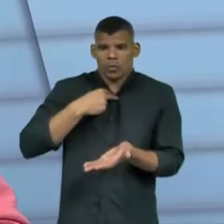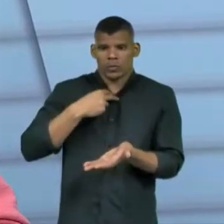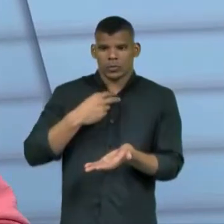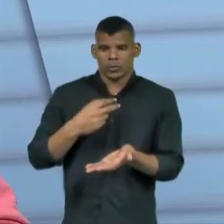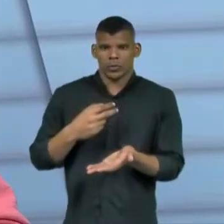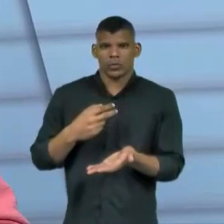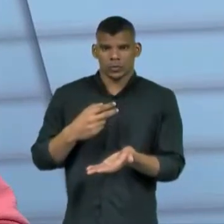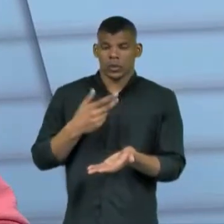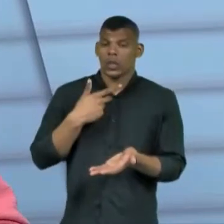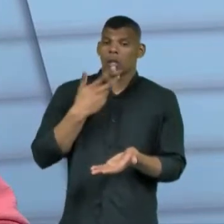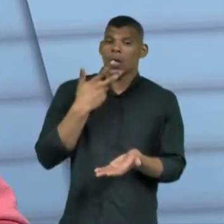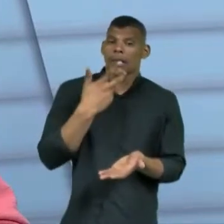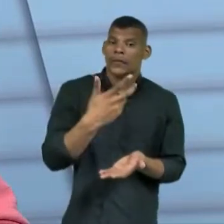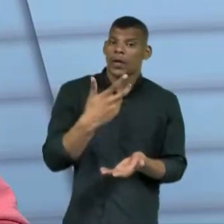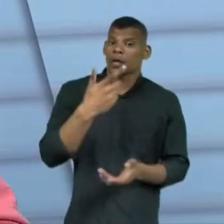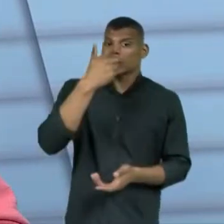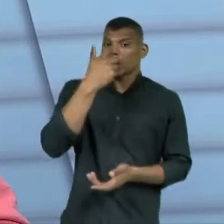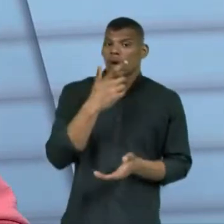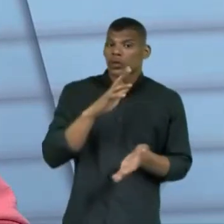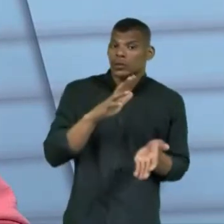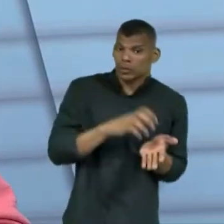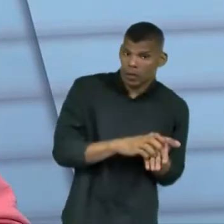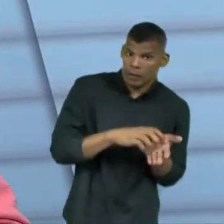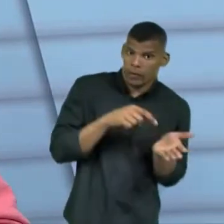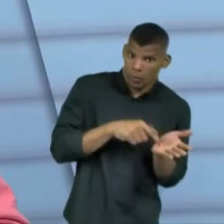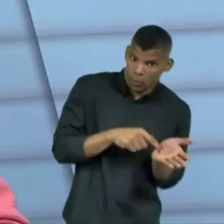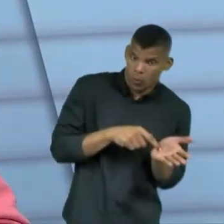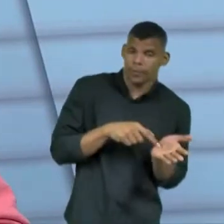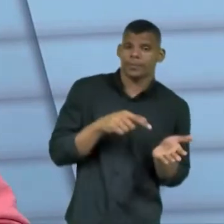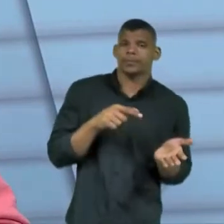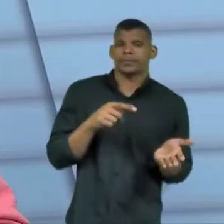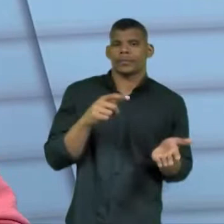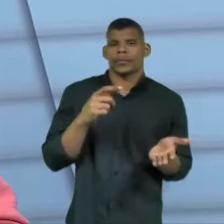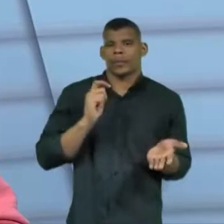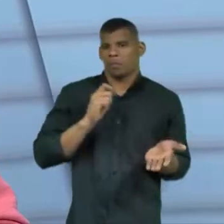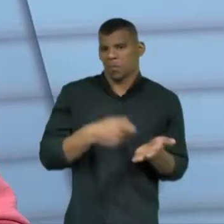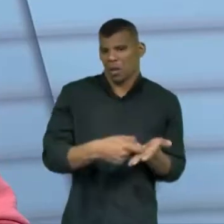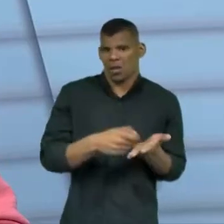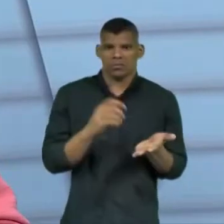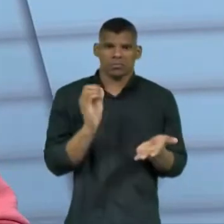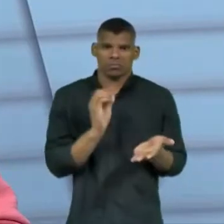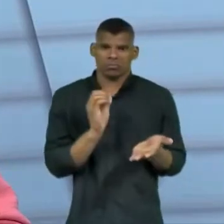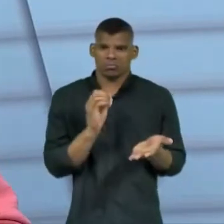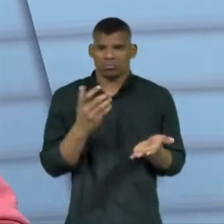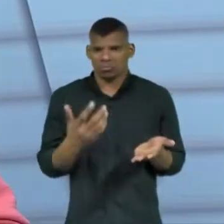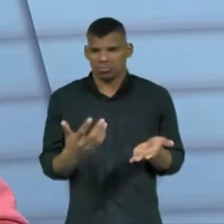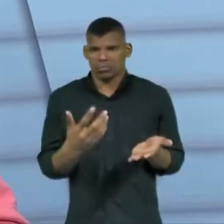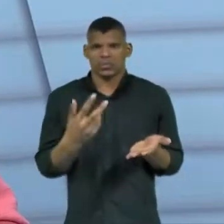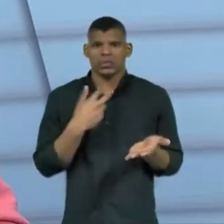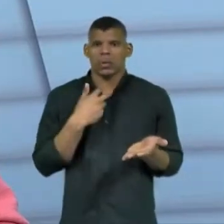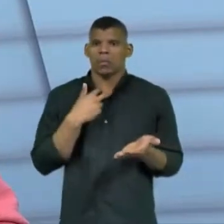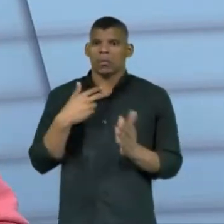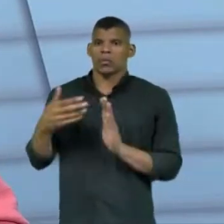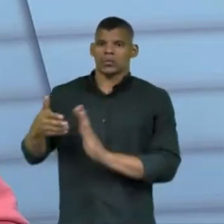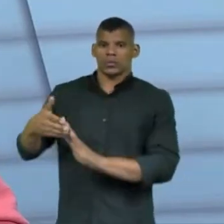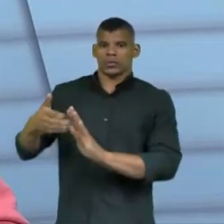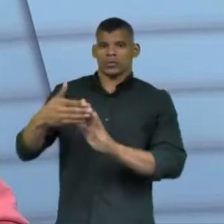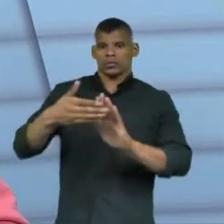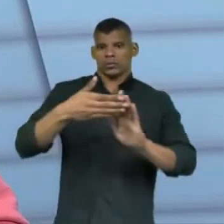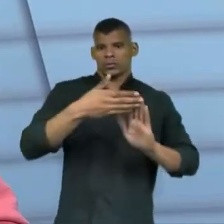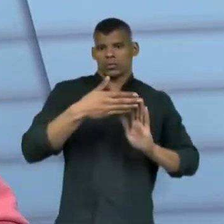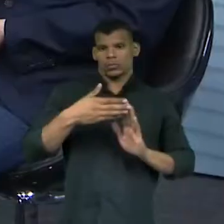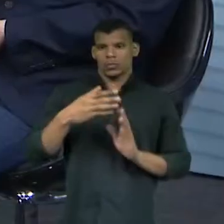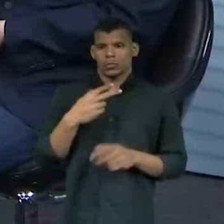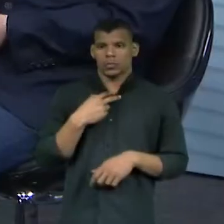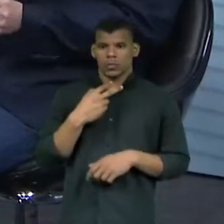quando a gente fala de agente público, é o servidor, ou remunerado ou não, que Ele não pode fazer campanha. para candidato